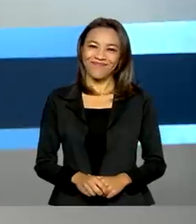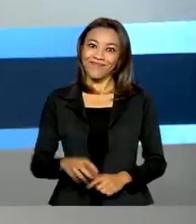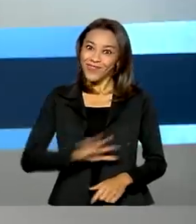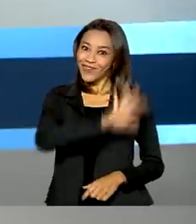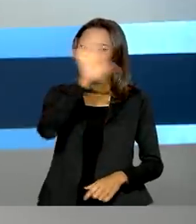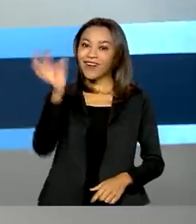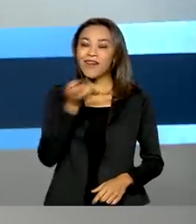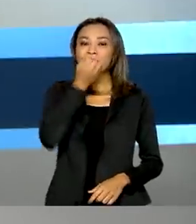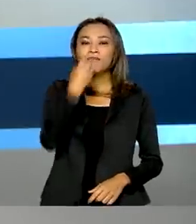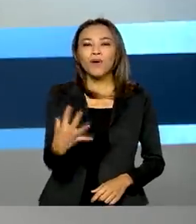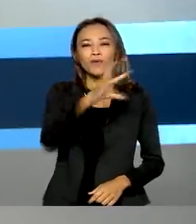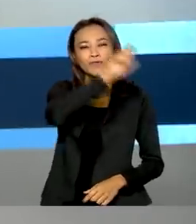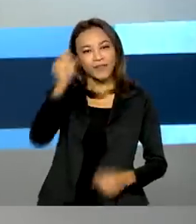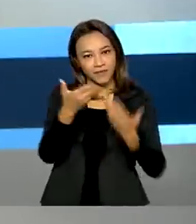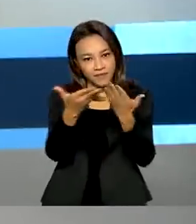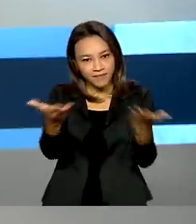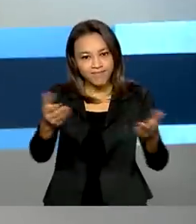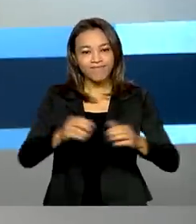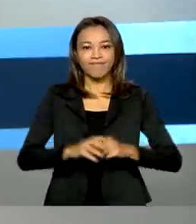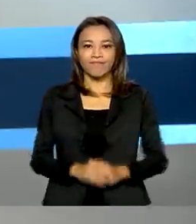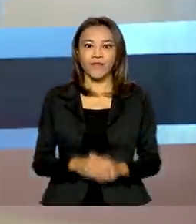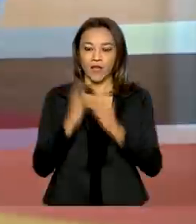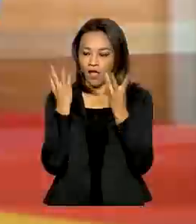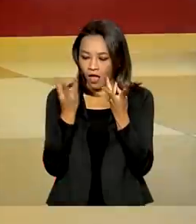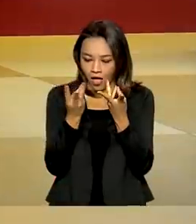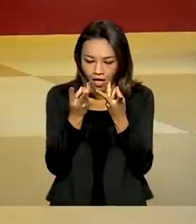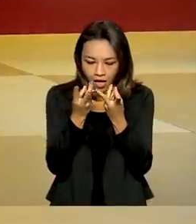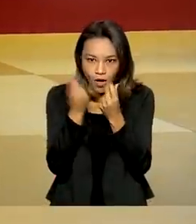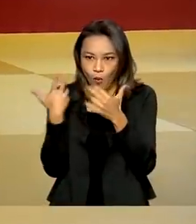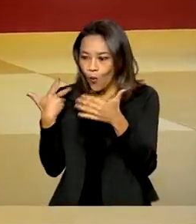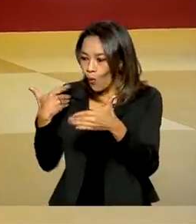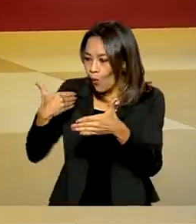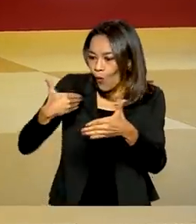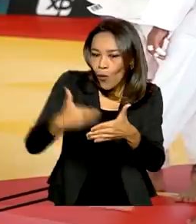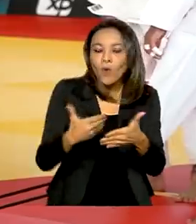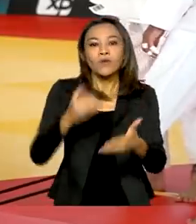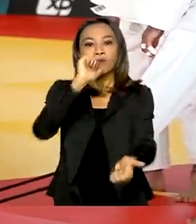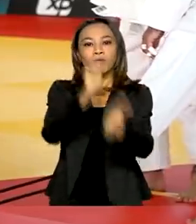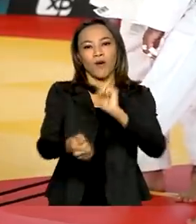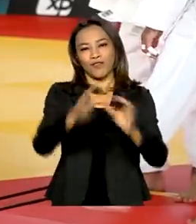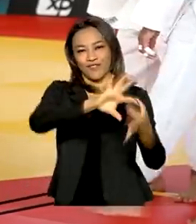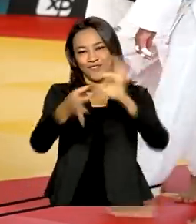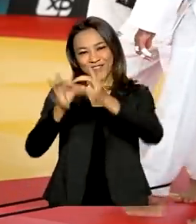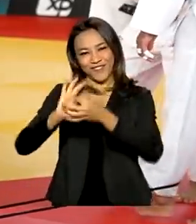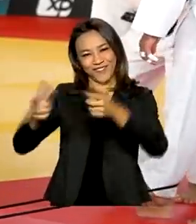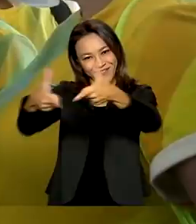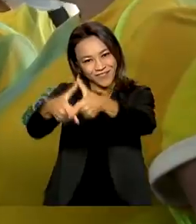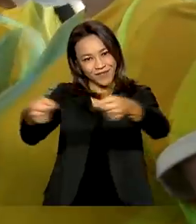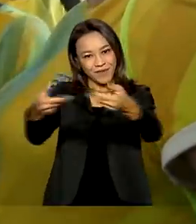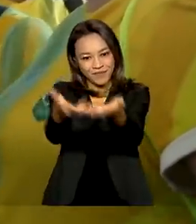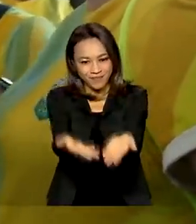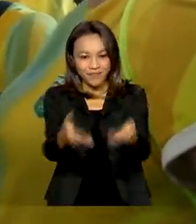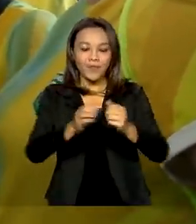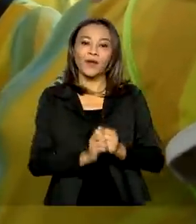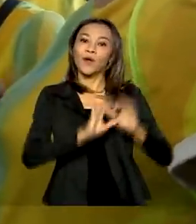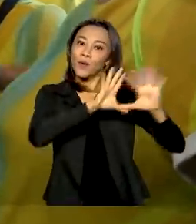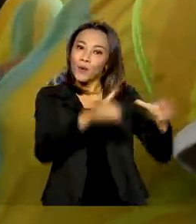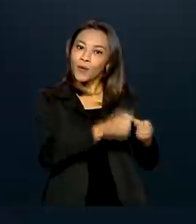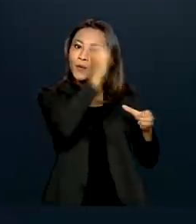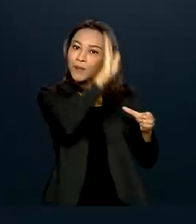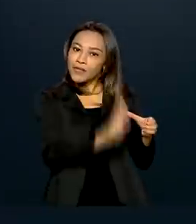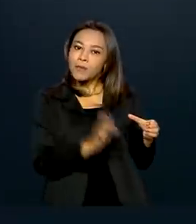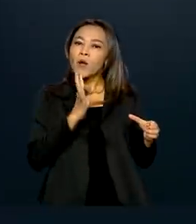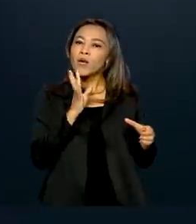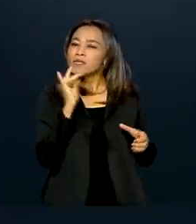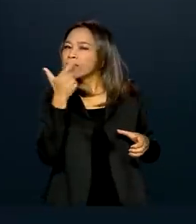Olá, bom dia pra você. Contagem regressiva para os Jogos Olímpicos de Tóquio. Para os brasileiros conhecerem